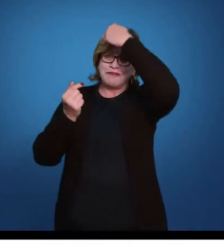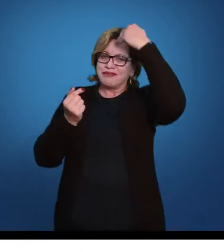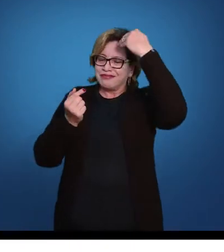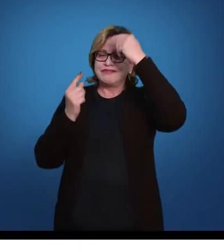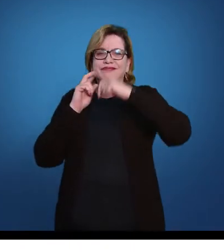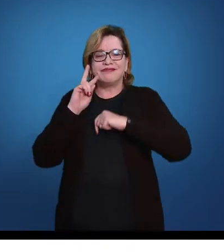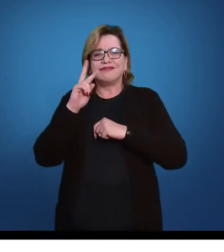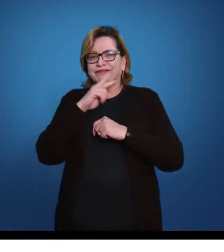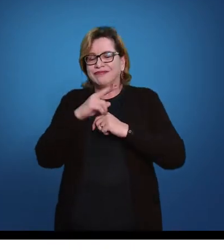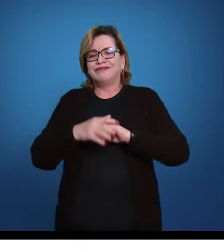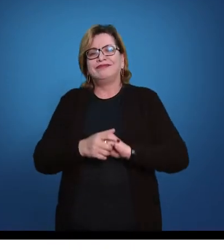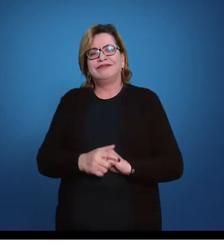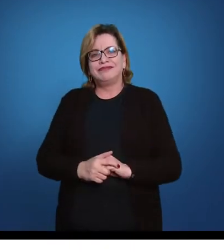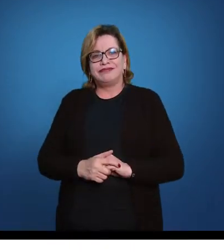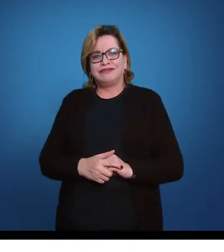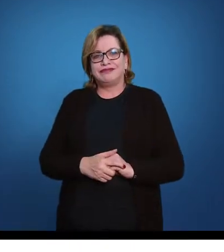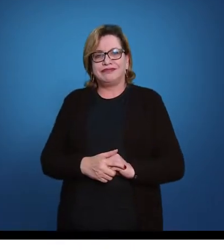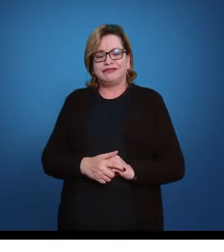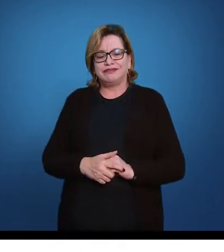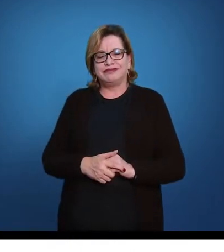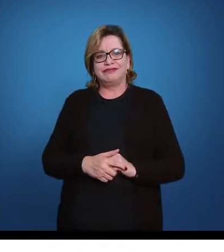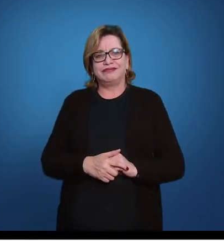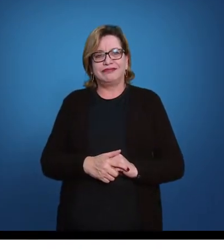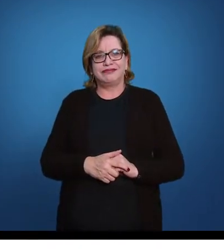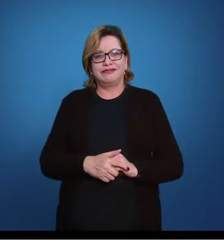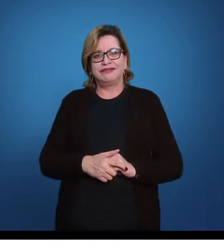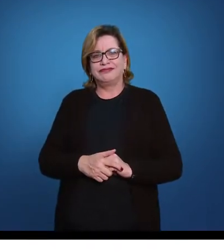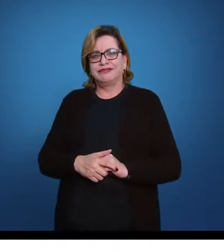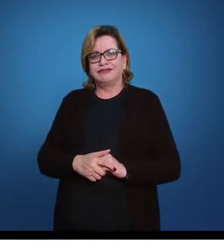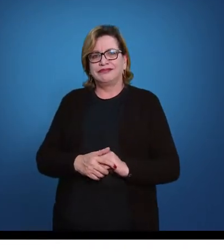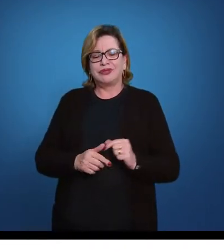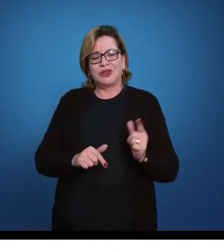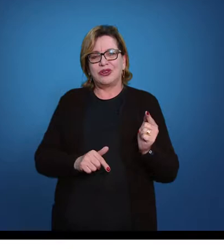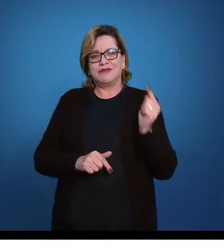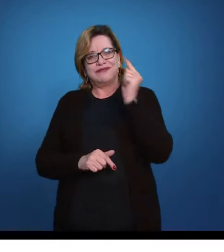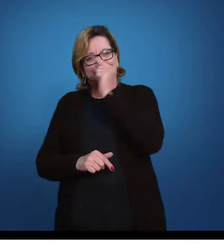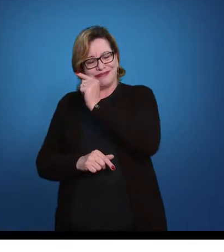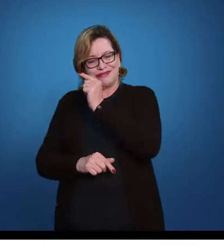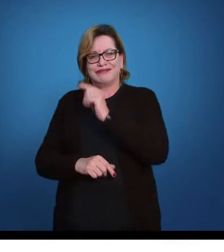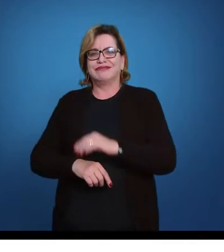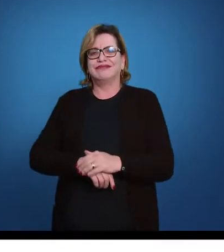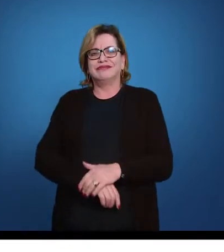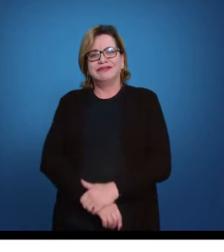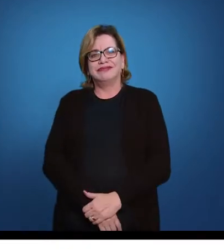cabeça para o lado, para o outro lado.